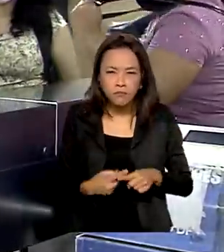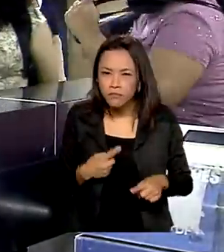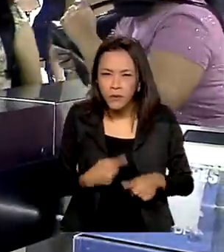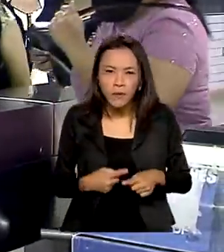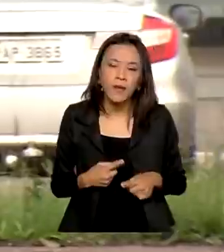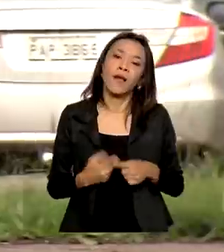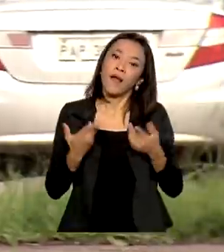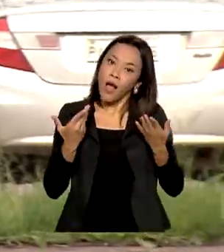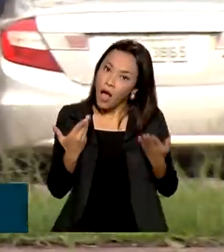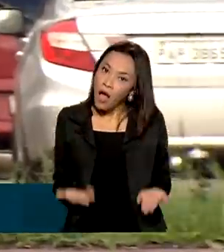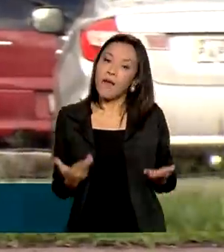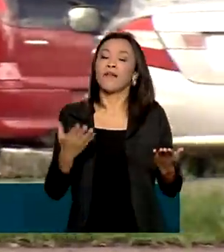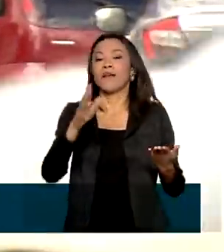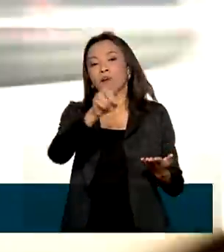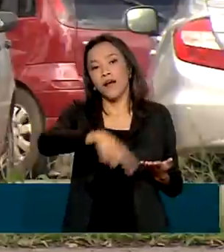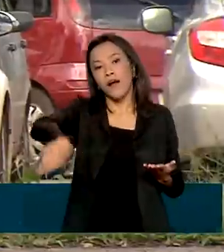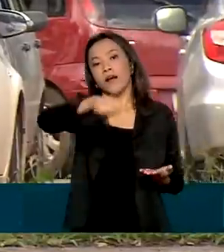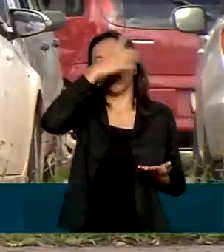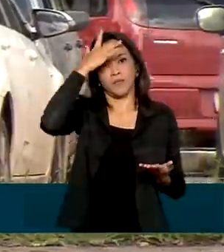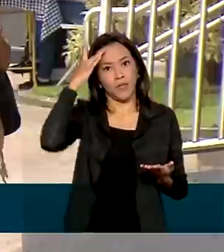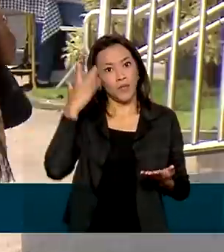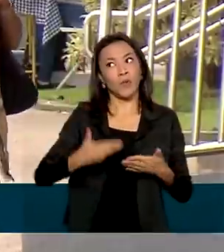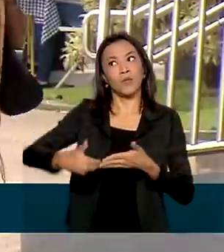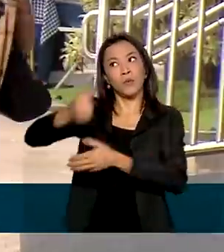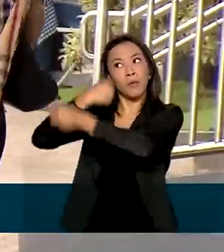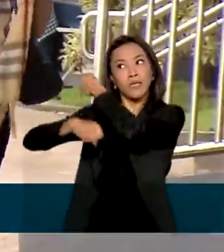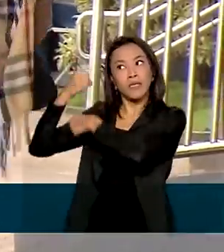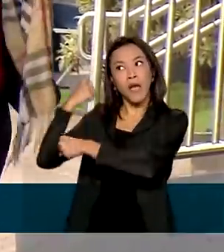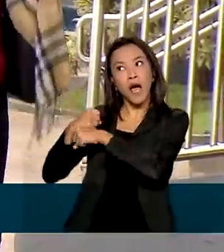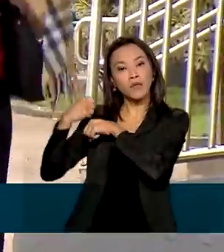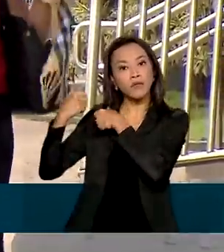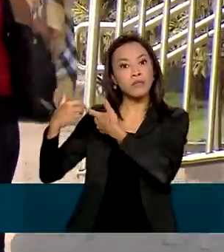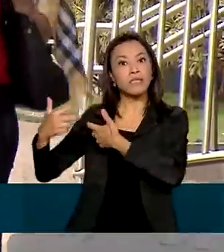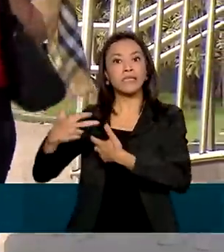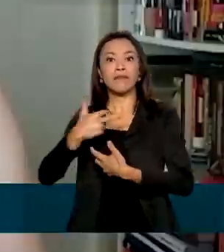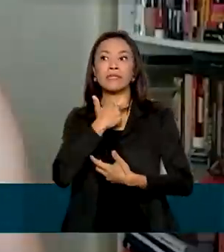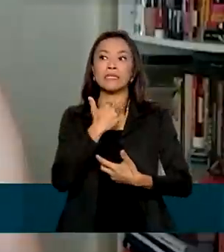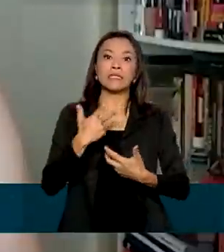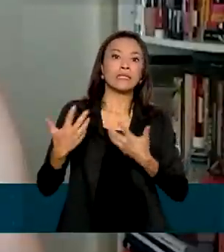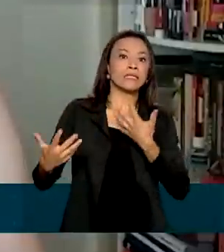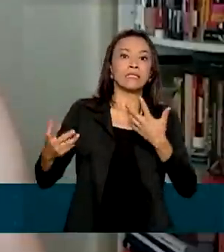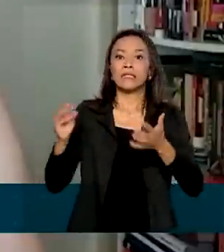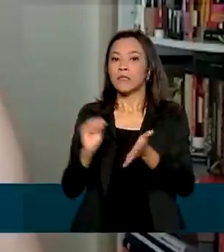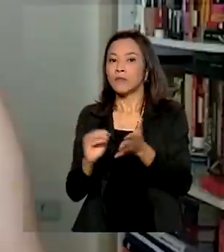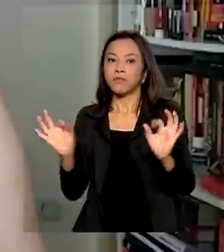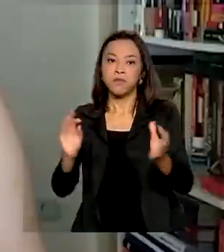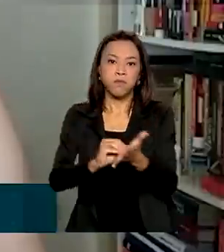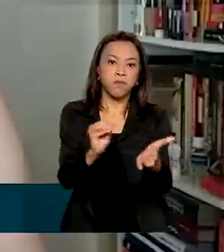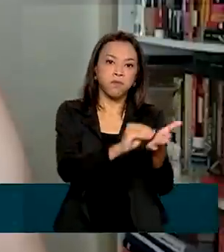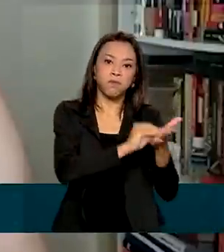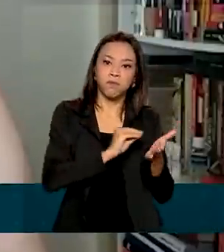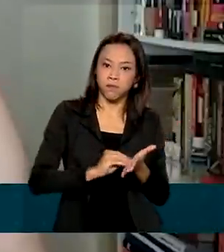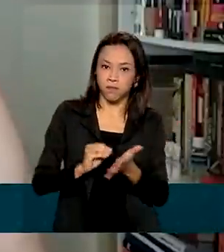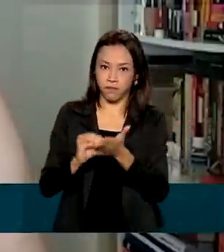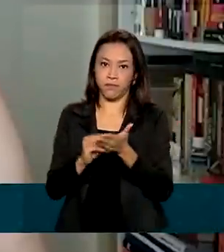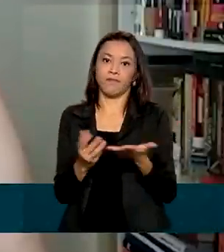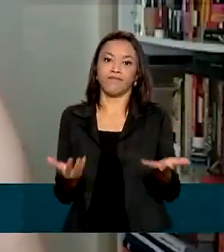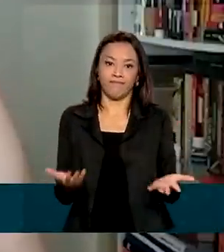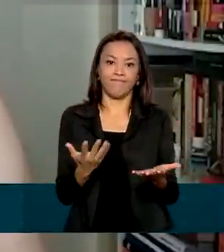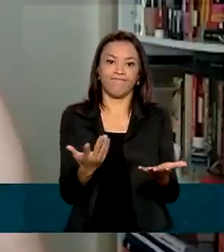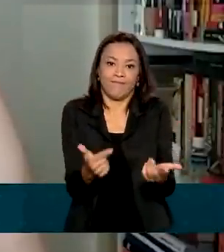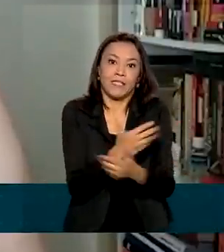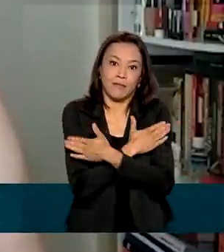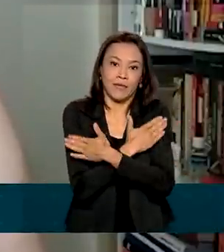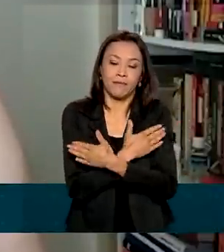redução da população ocupada no ano passado por causa da pandemia. A gente observou uma redução da desigualdade da renda